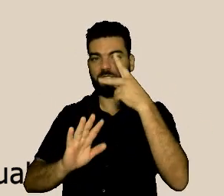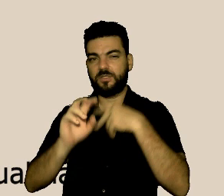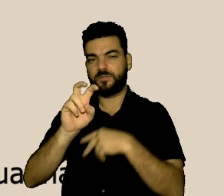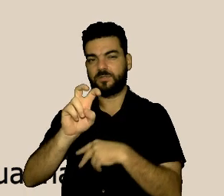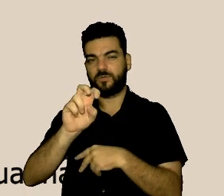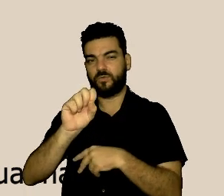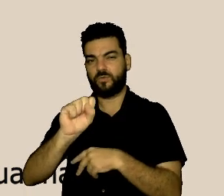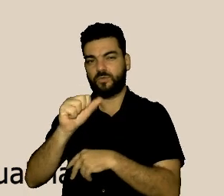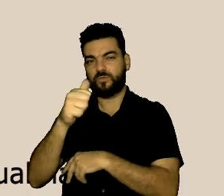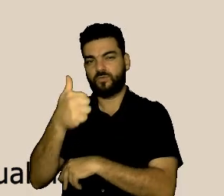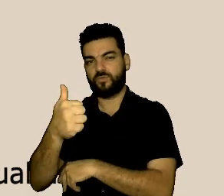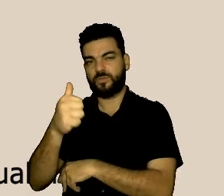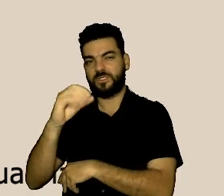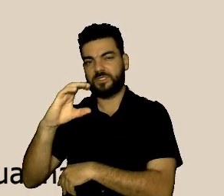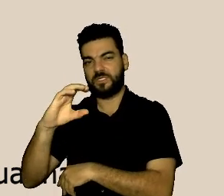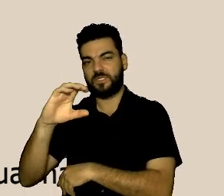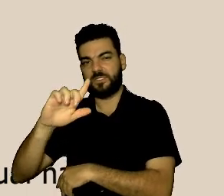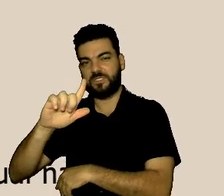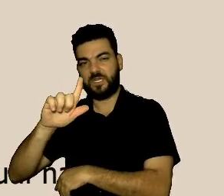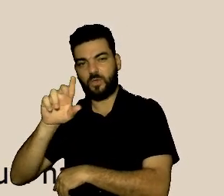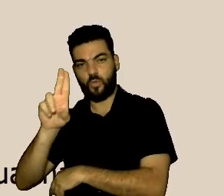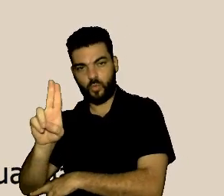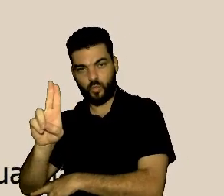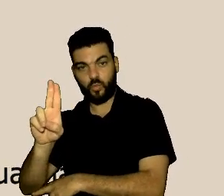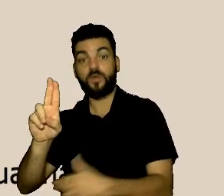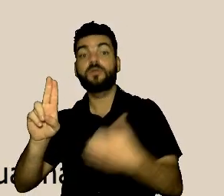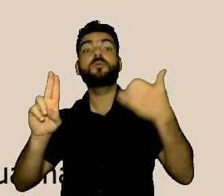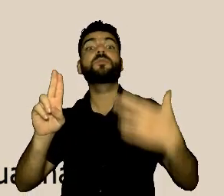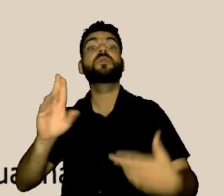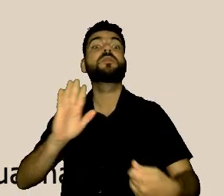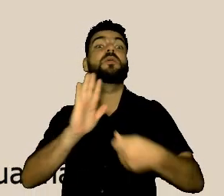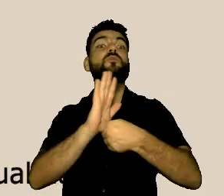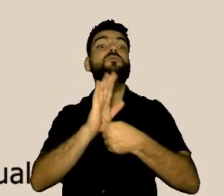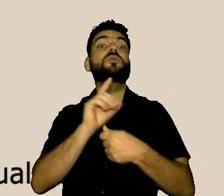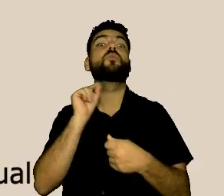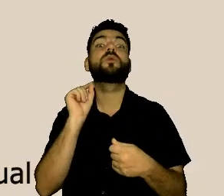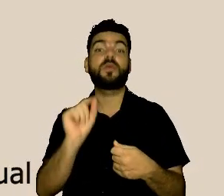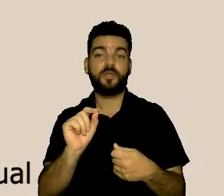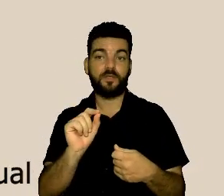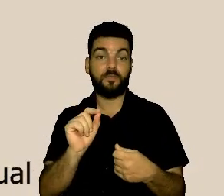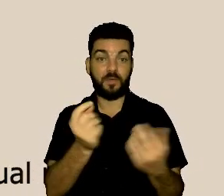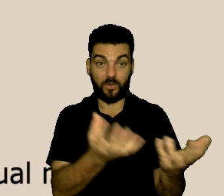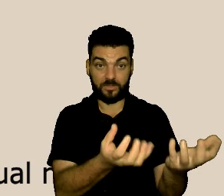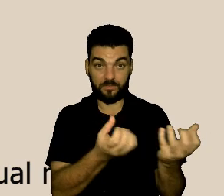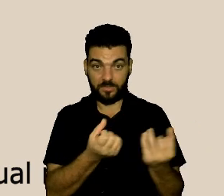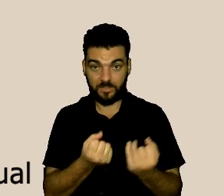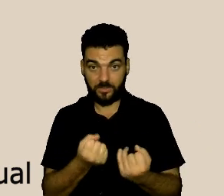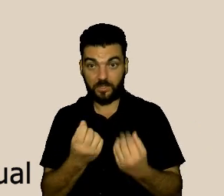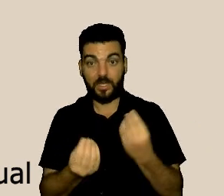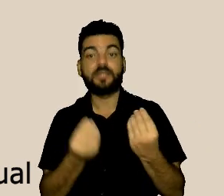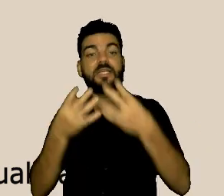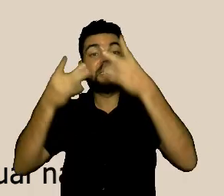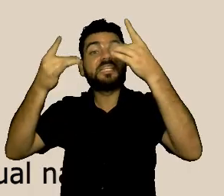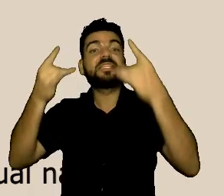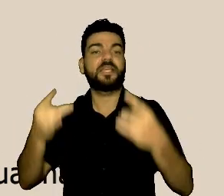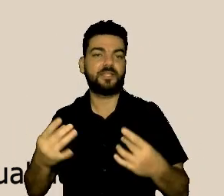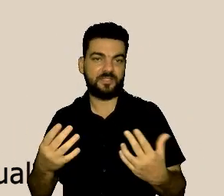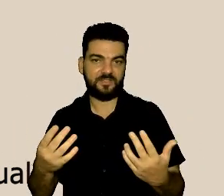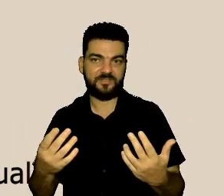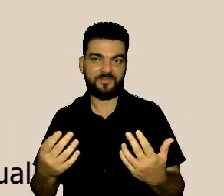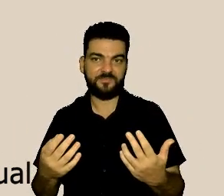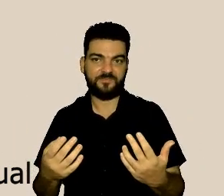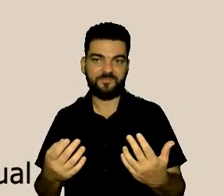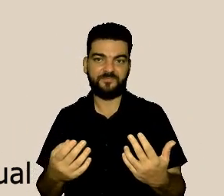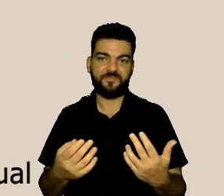habilitada a prosseguir. É uma outra terminologia, mas eu acho que essa imagem deixa claro que você tem pré